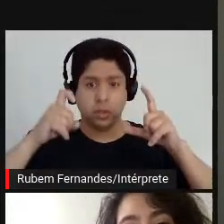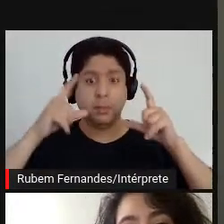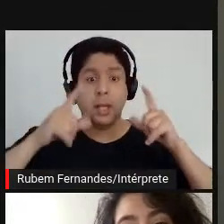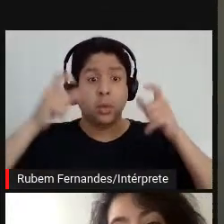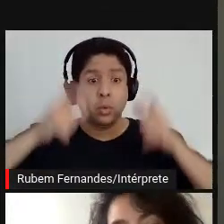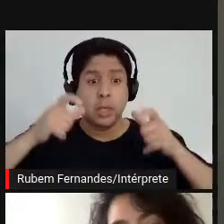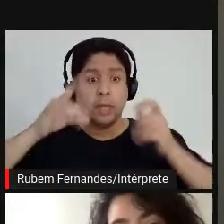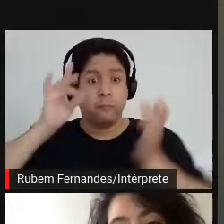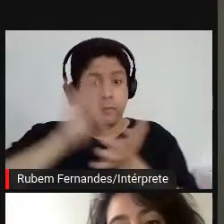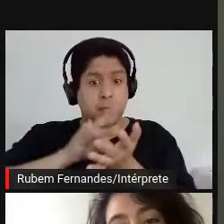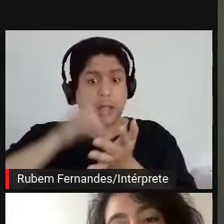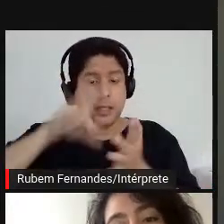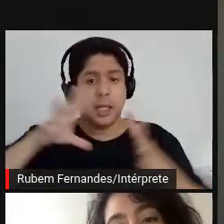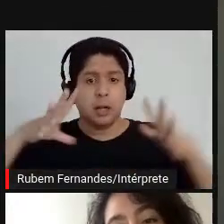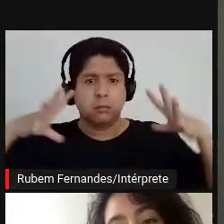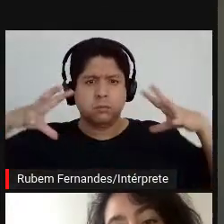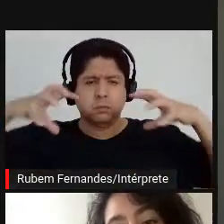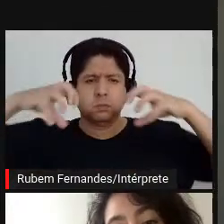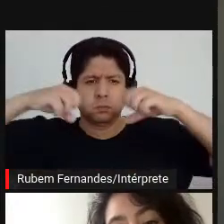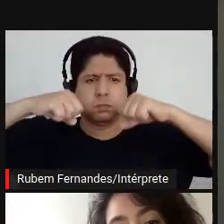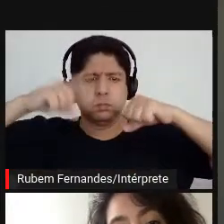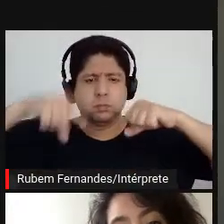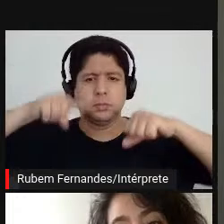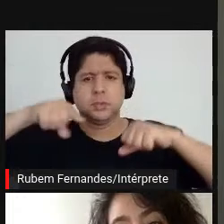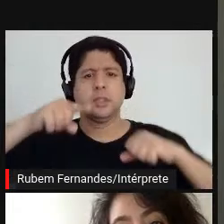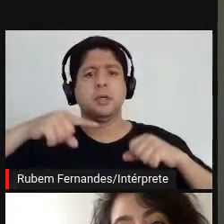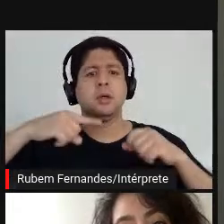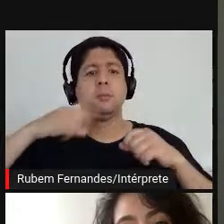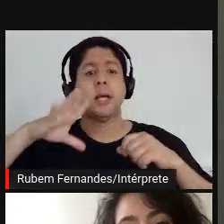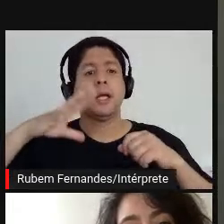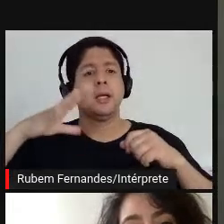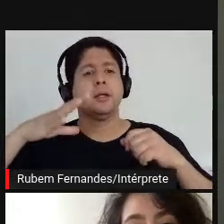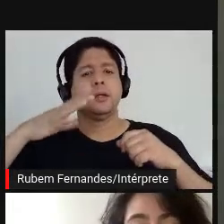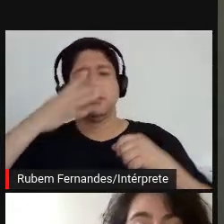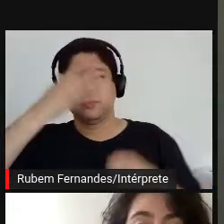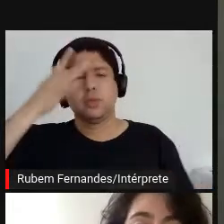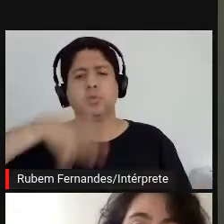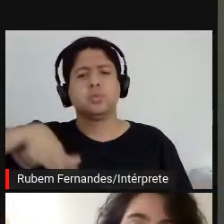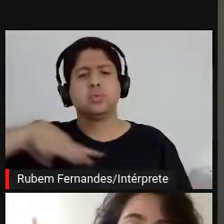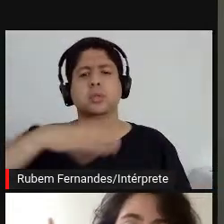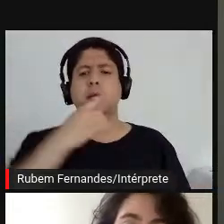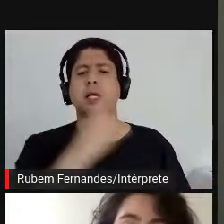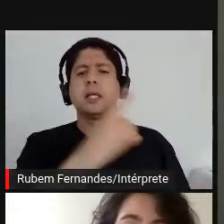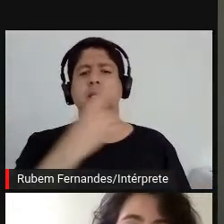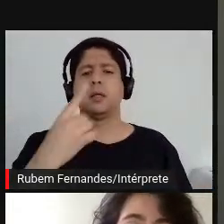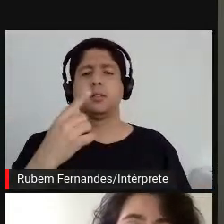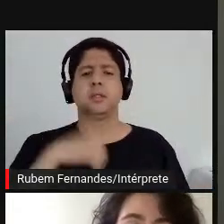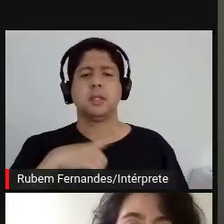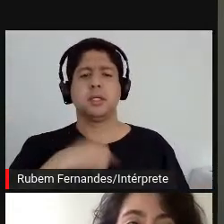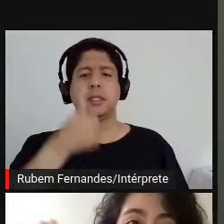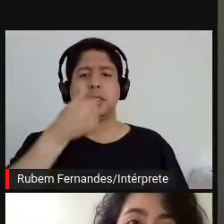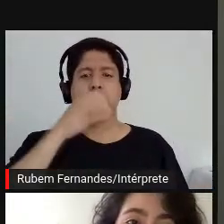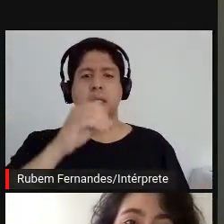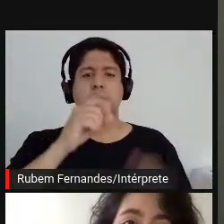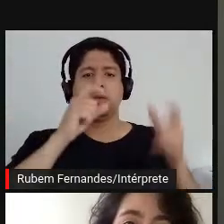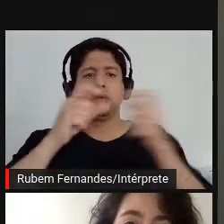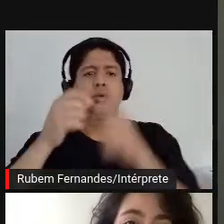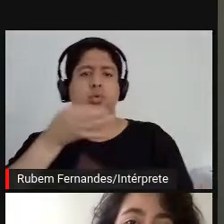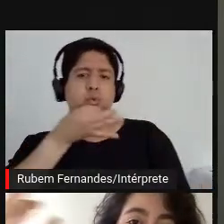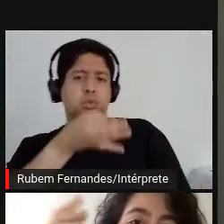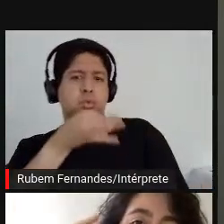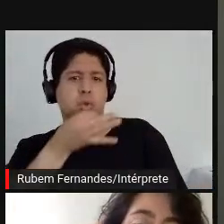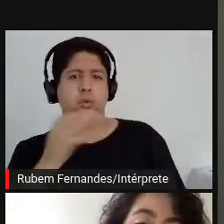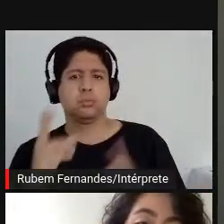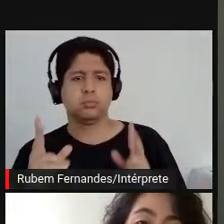completamente escuro. Onde as pessoas... Cada uma... São dez caixas de som nesse espaço e tem uma edição de som.